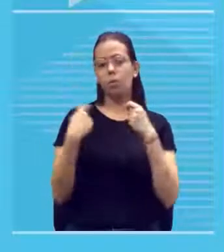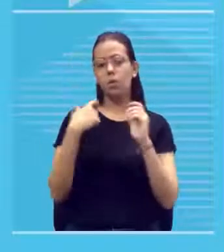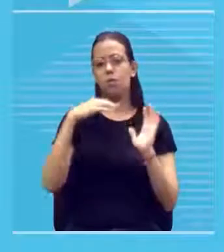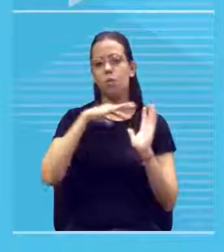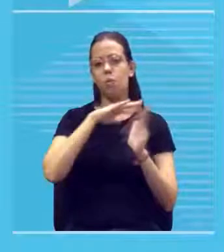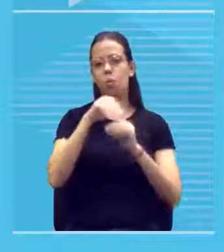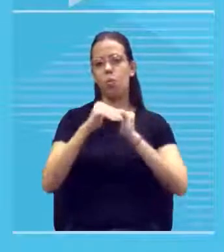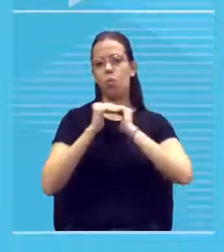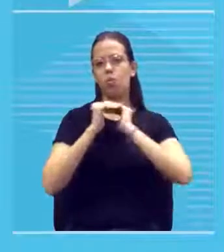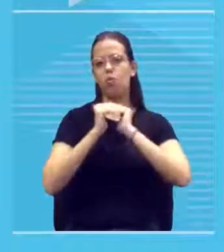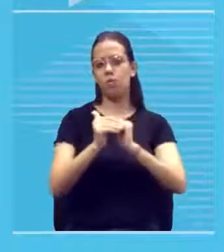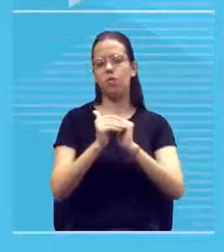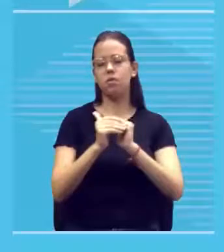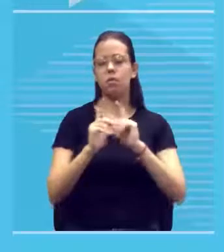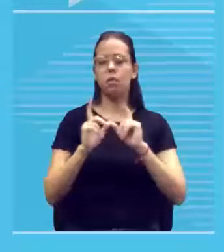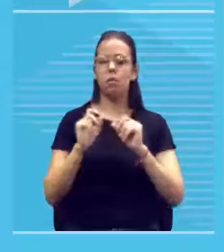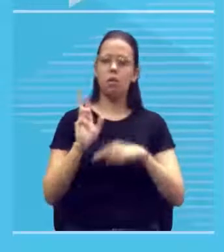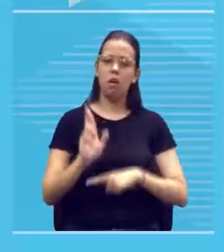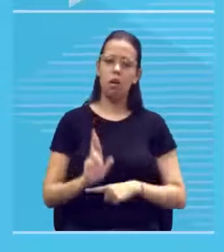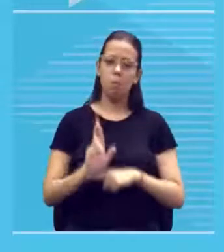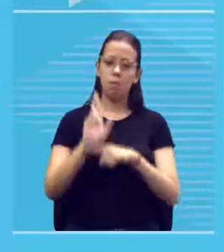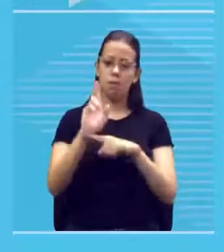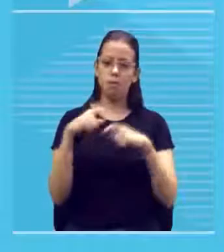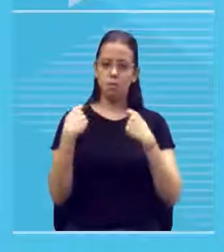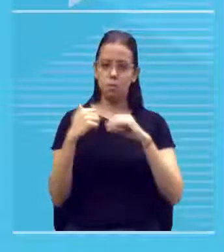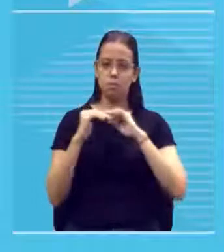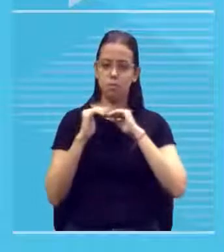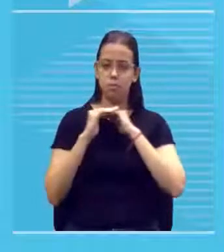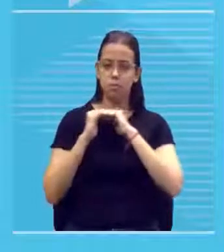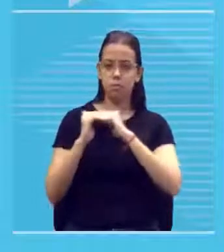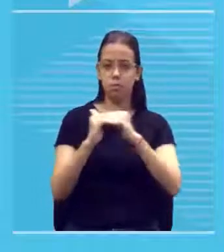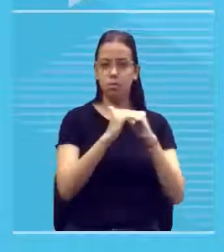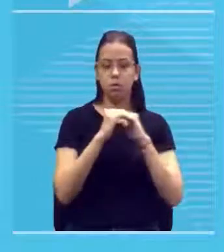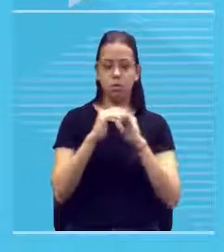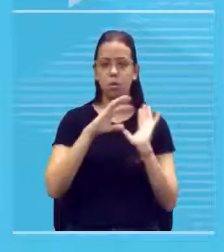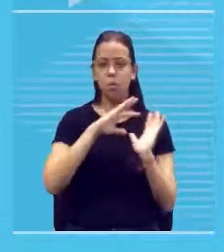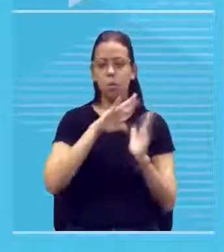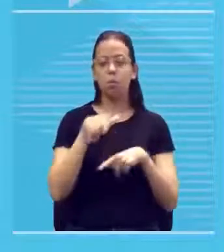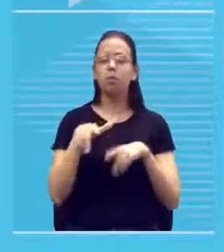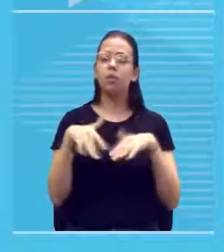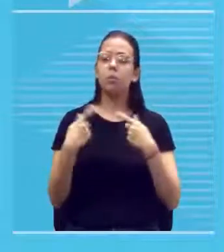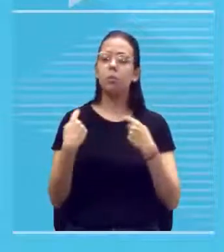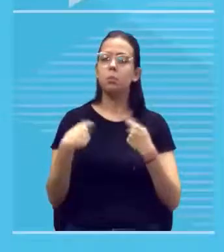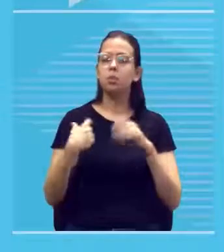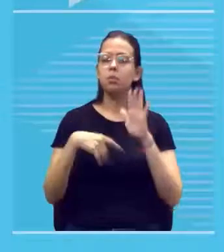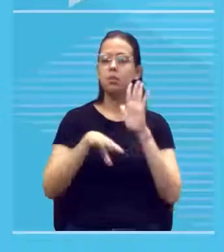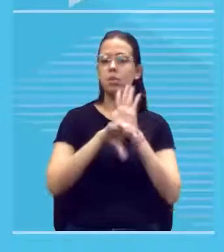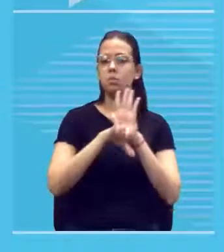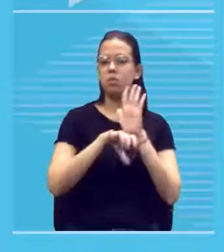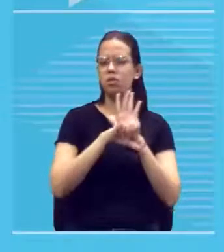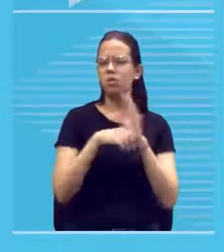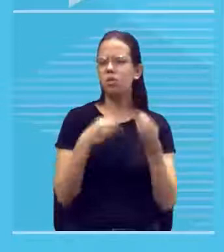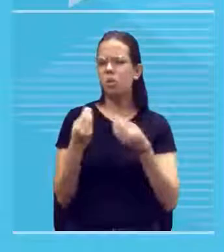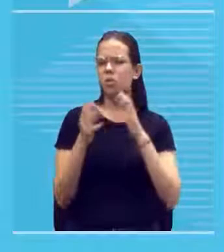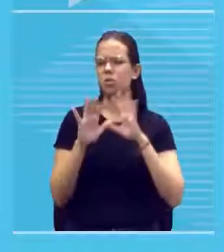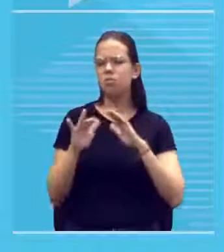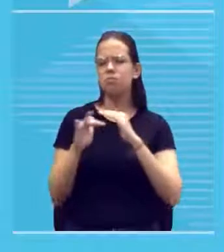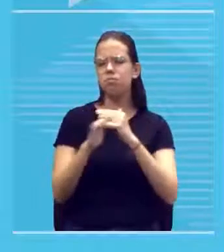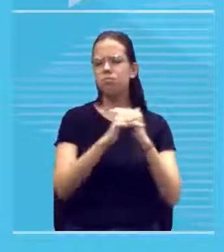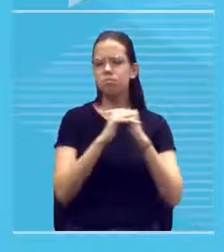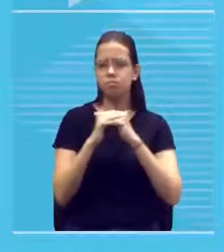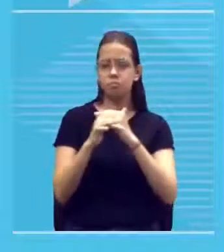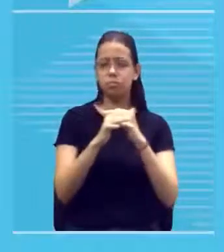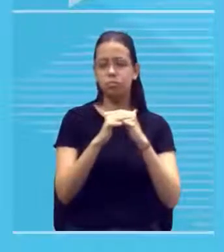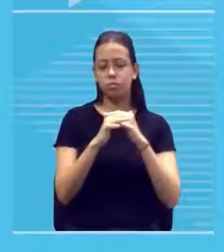aliás a representação tinha que ser universal e para ser universal ela tinha que ser abstrata como assim universal professor